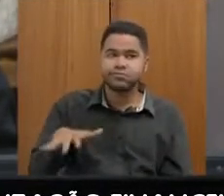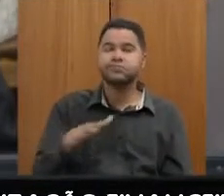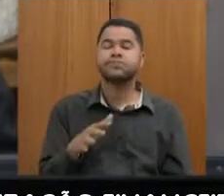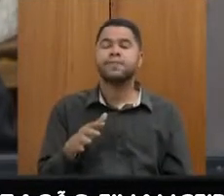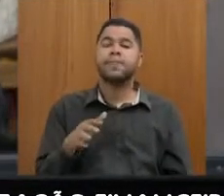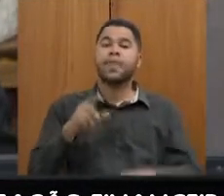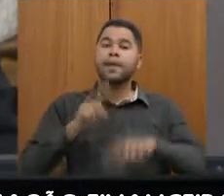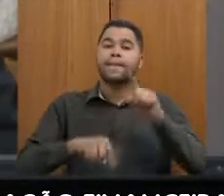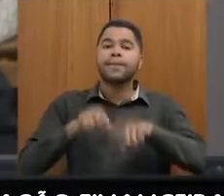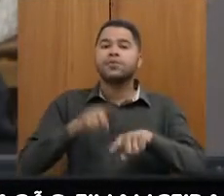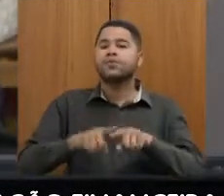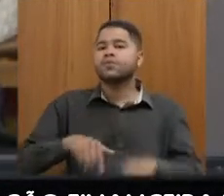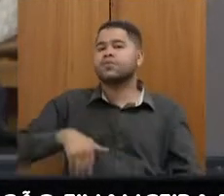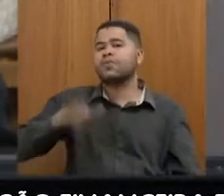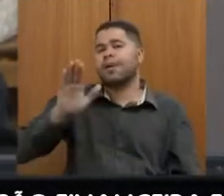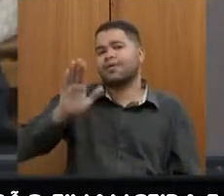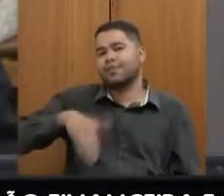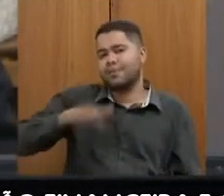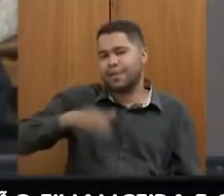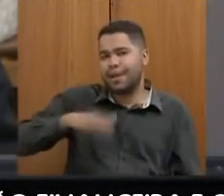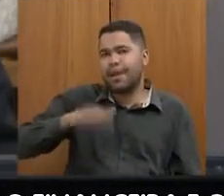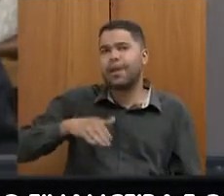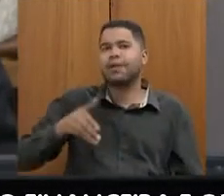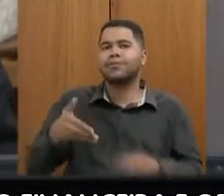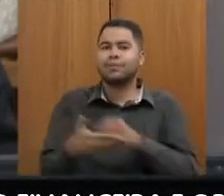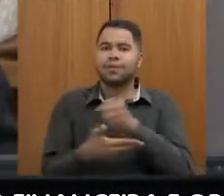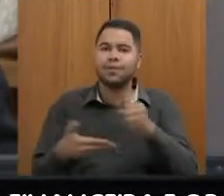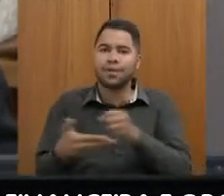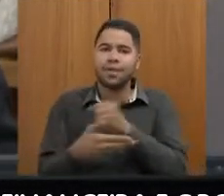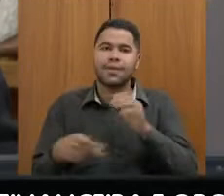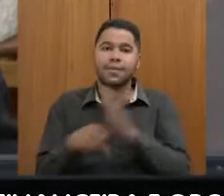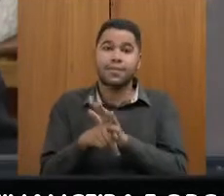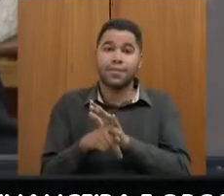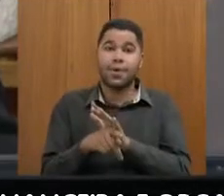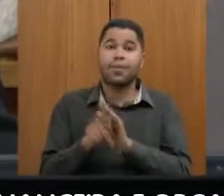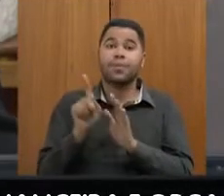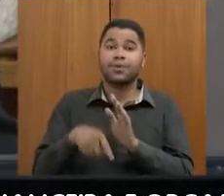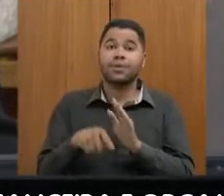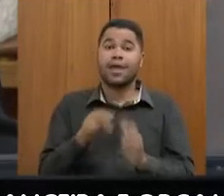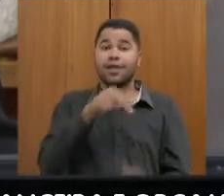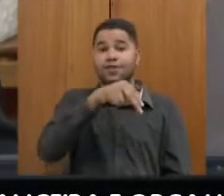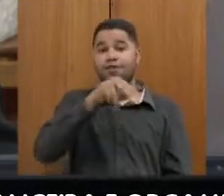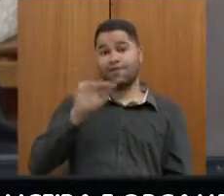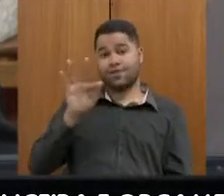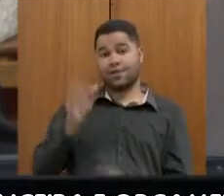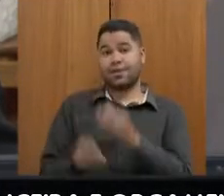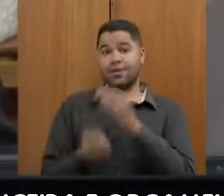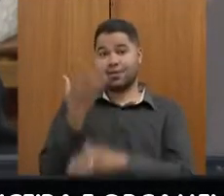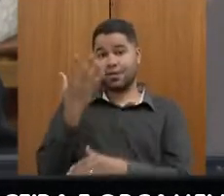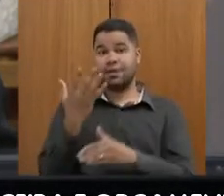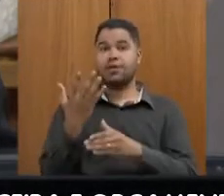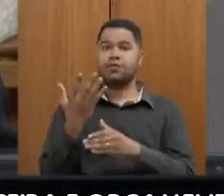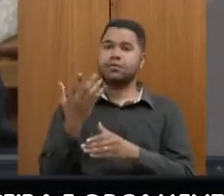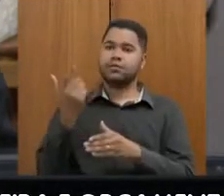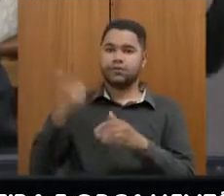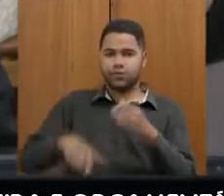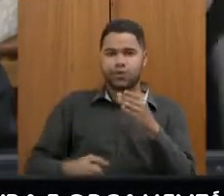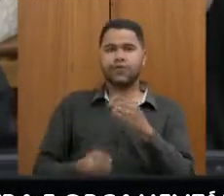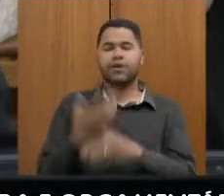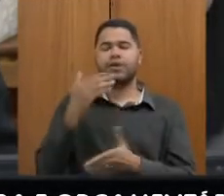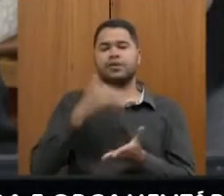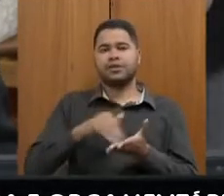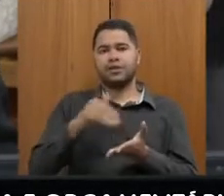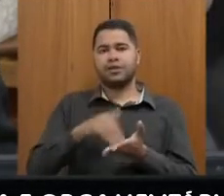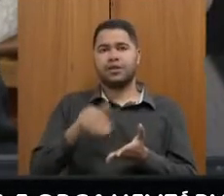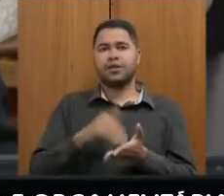produtos mais baratos. Se dá com base na análise das notas fiscais que são emitidas e remetidas à Secretaria de